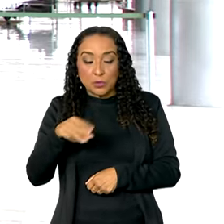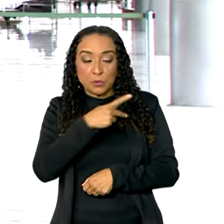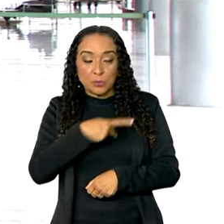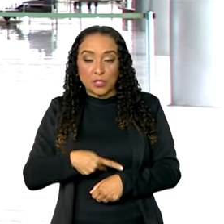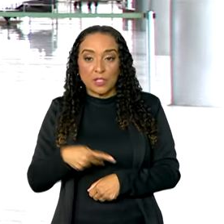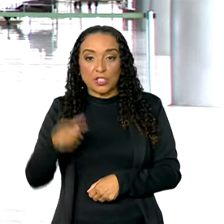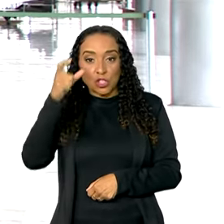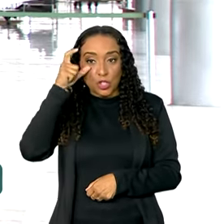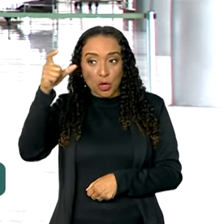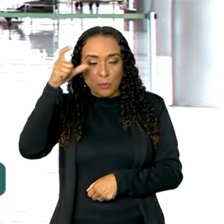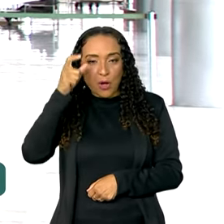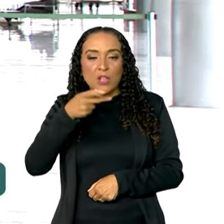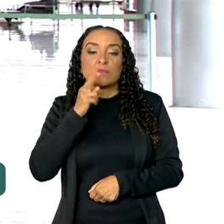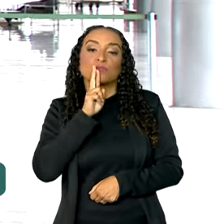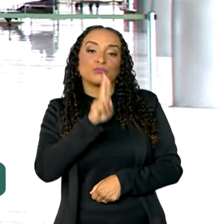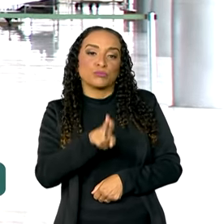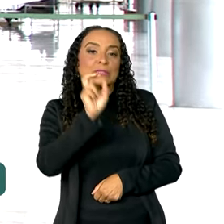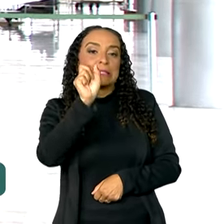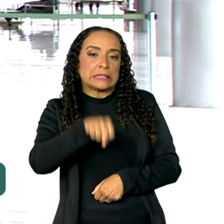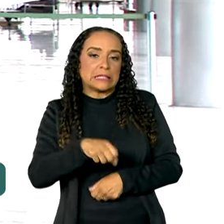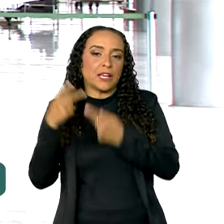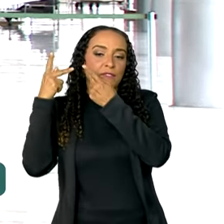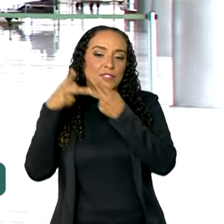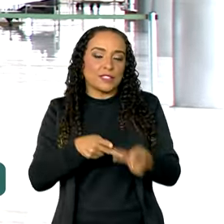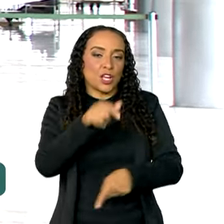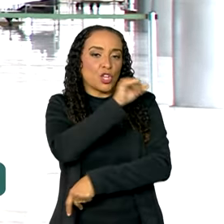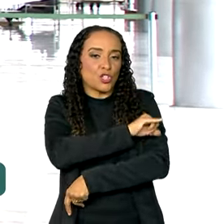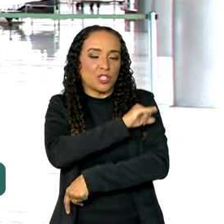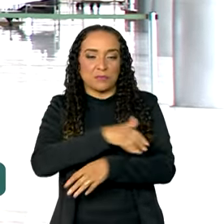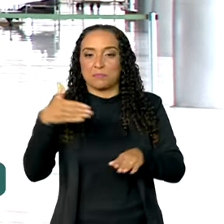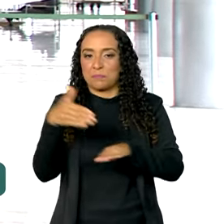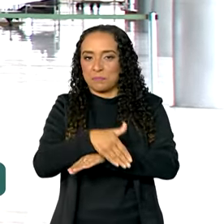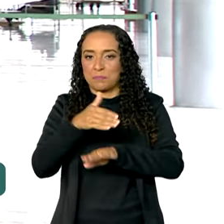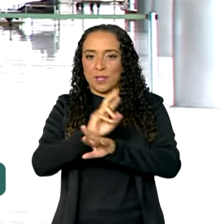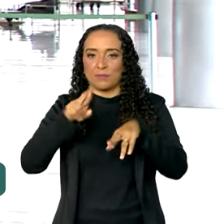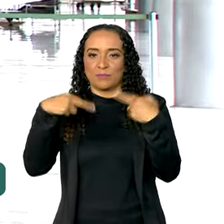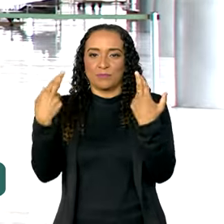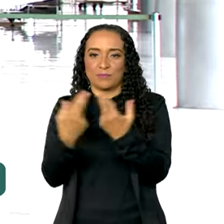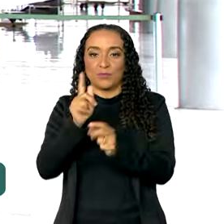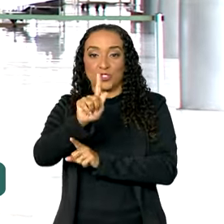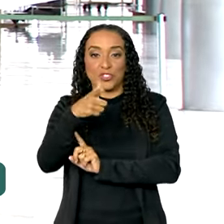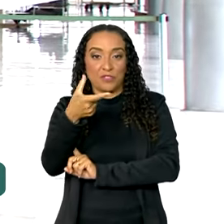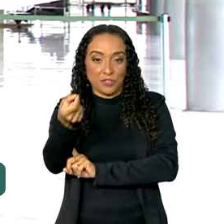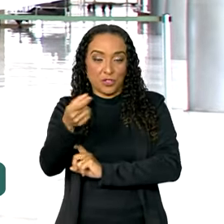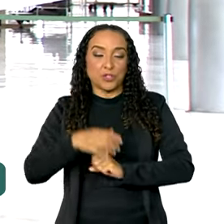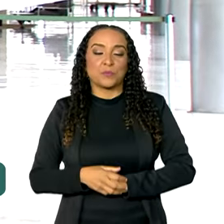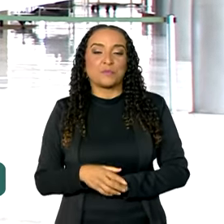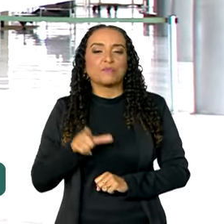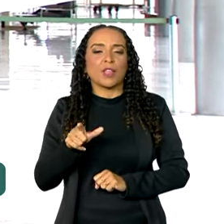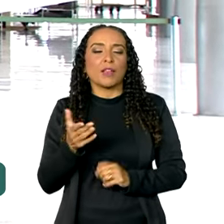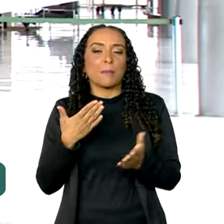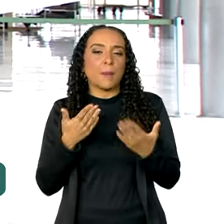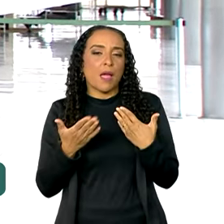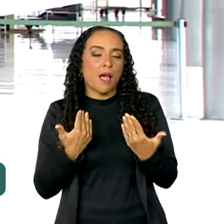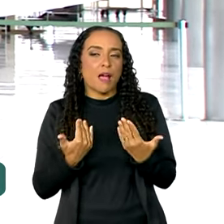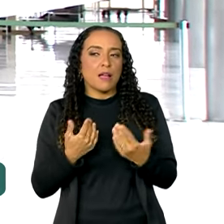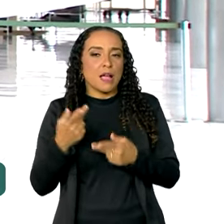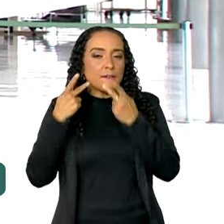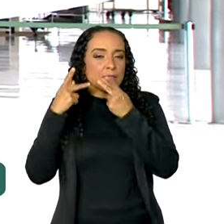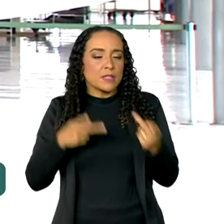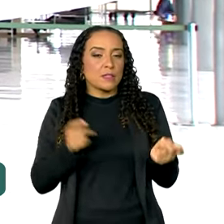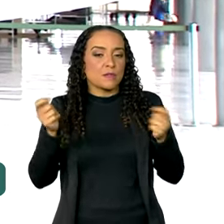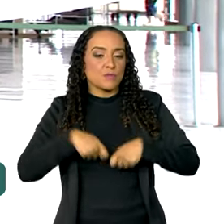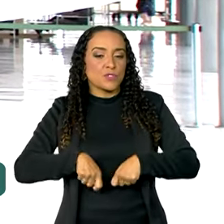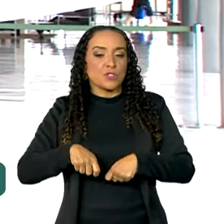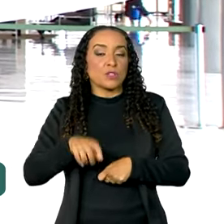presidente Joe Biden confirmou sua vinda ao Rio de Janeiro para participar da cúpula do G20. Eles trataram da visita prevista